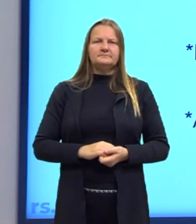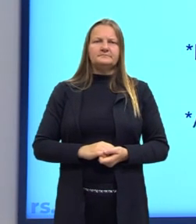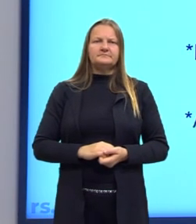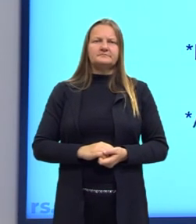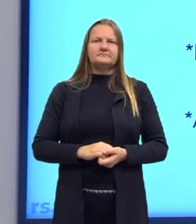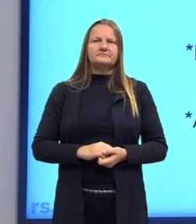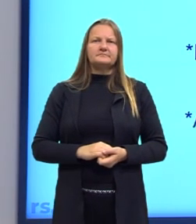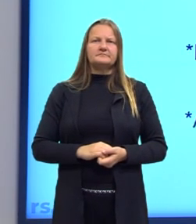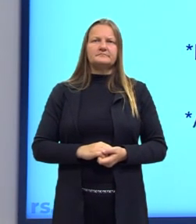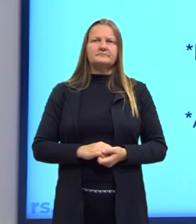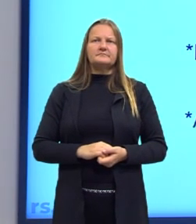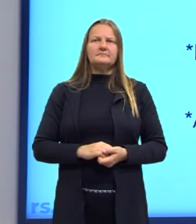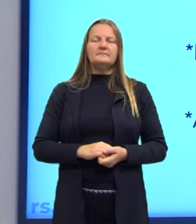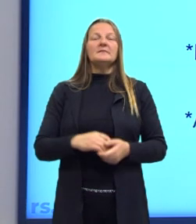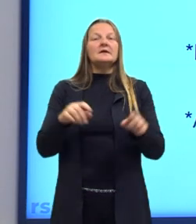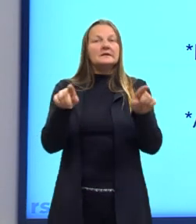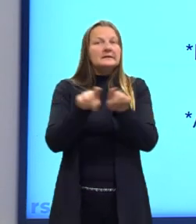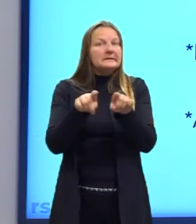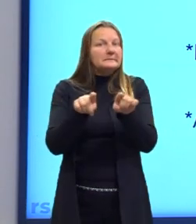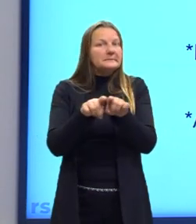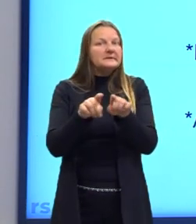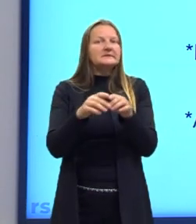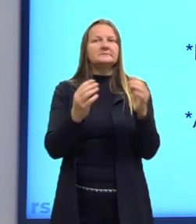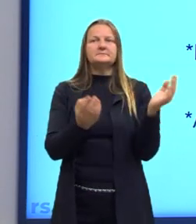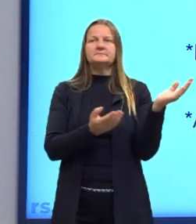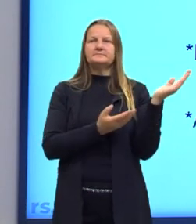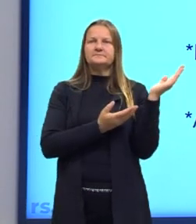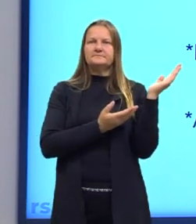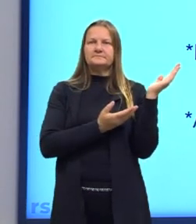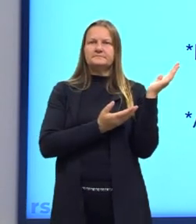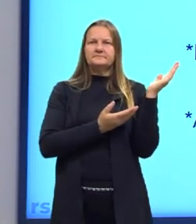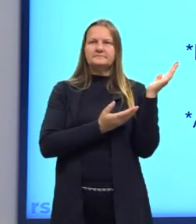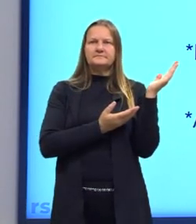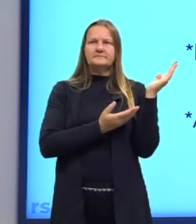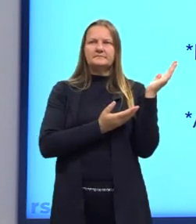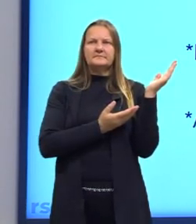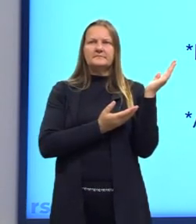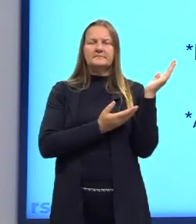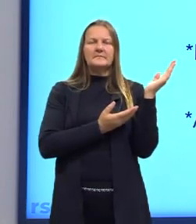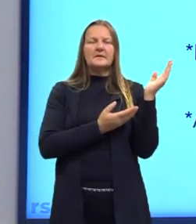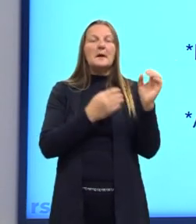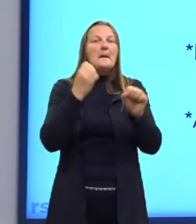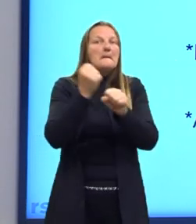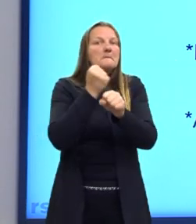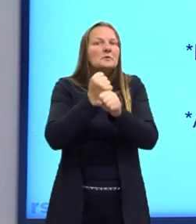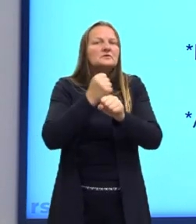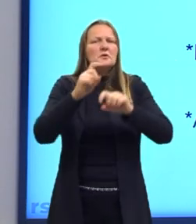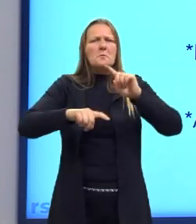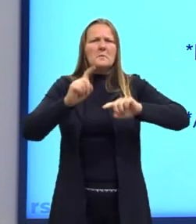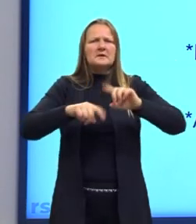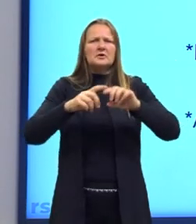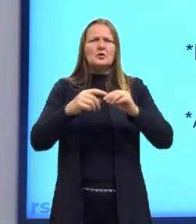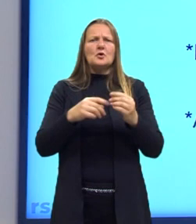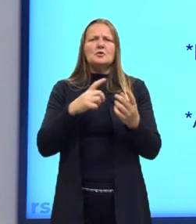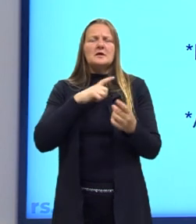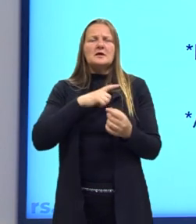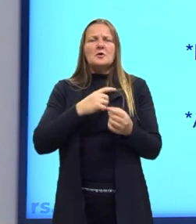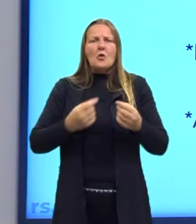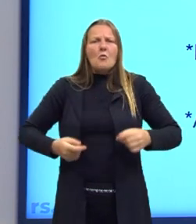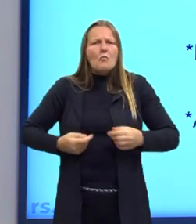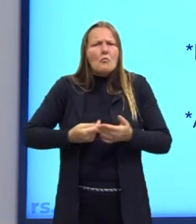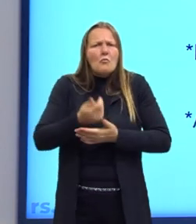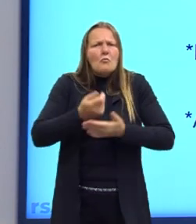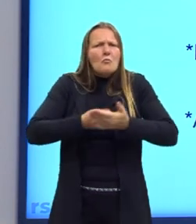né? Por outro lado, olha só, Nós temos uma abundância de produção, uma concentração de consumo,